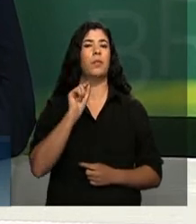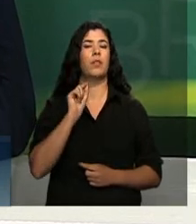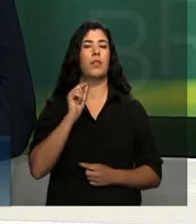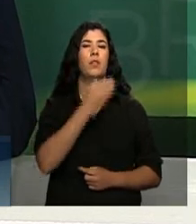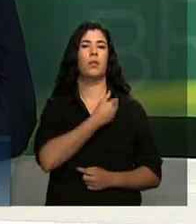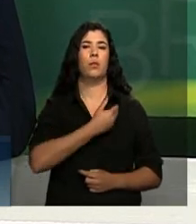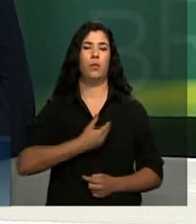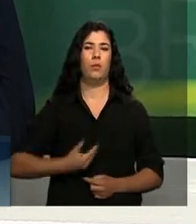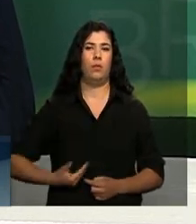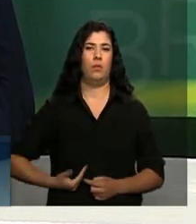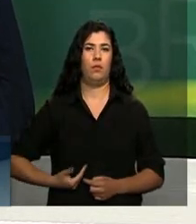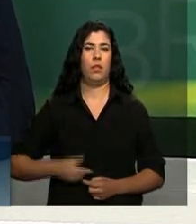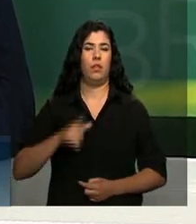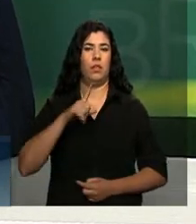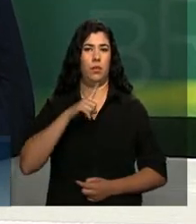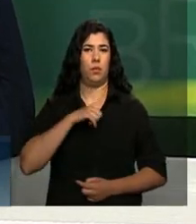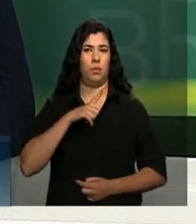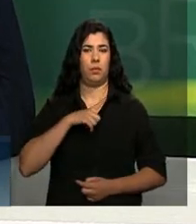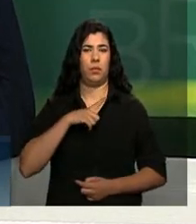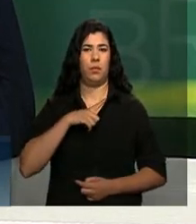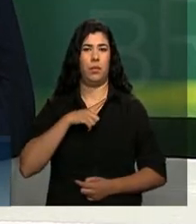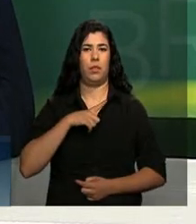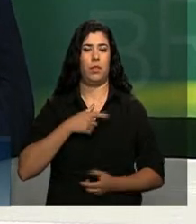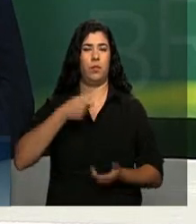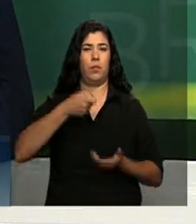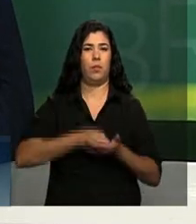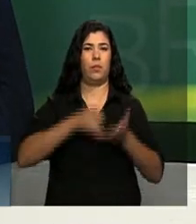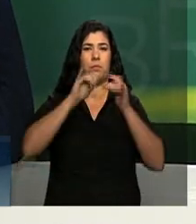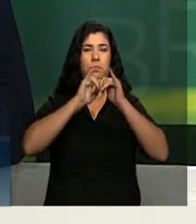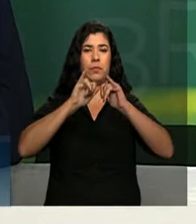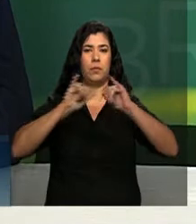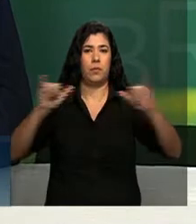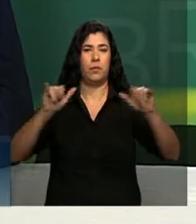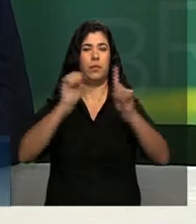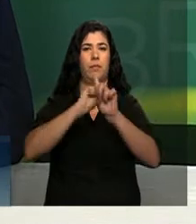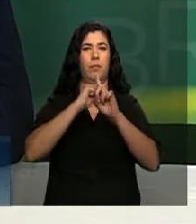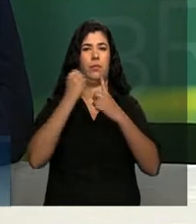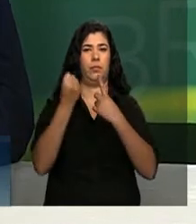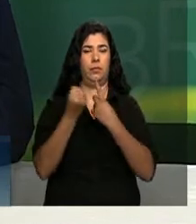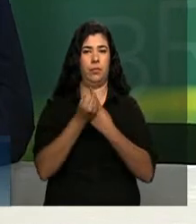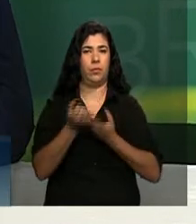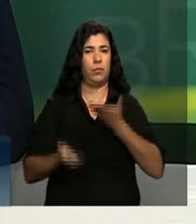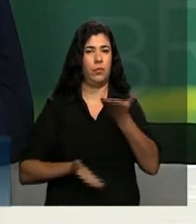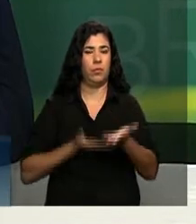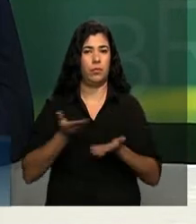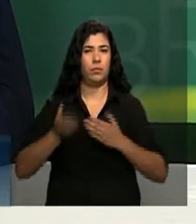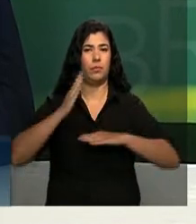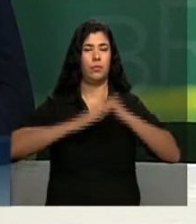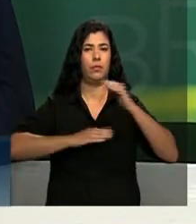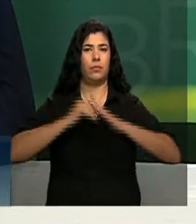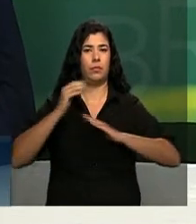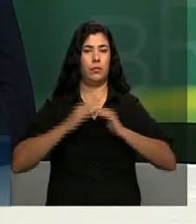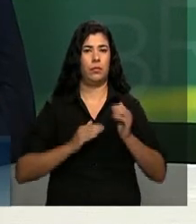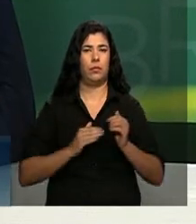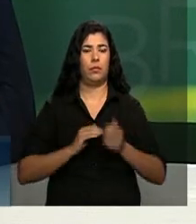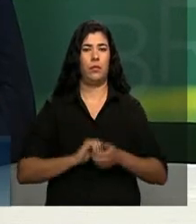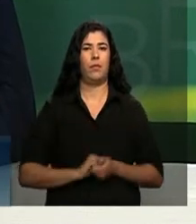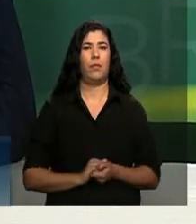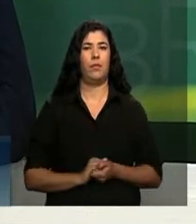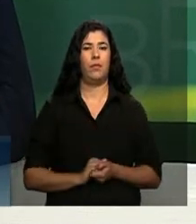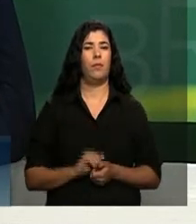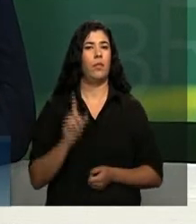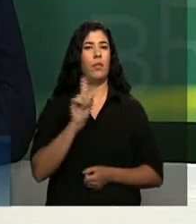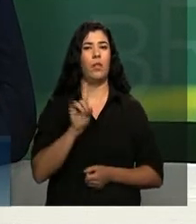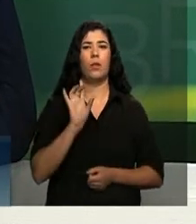governo preste contas à sociedade dos seus atos, não